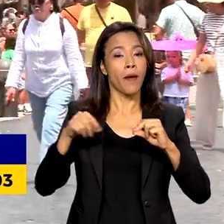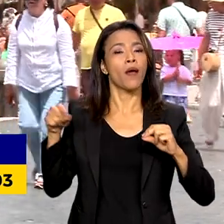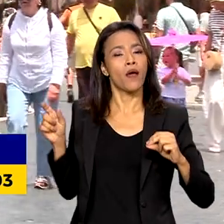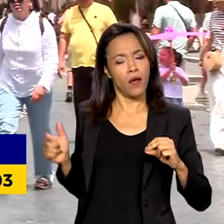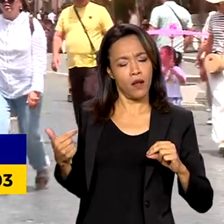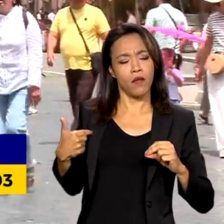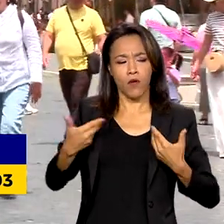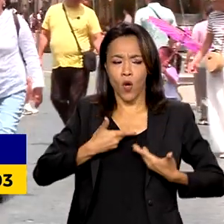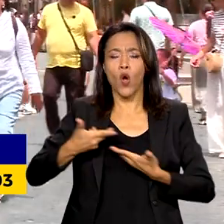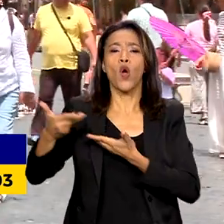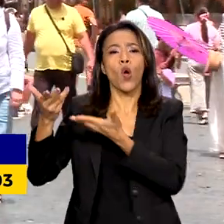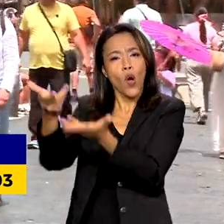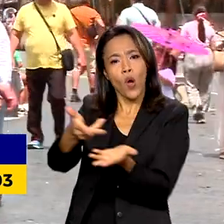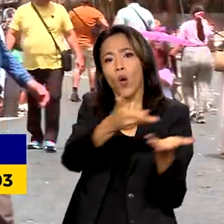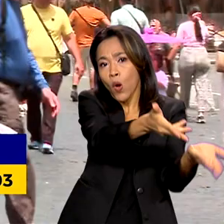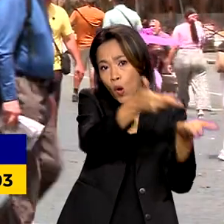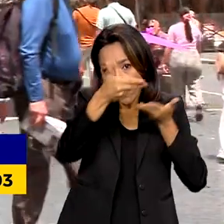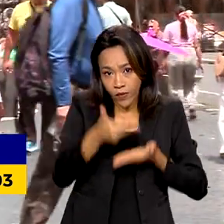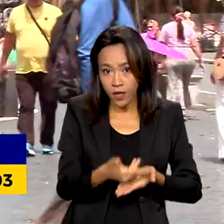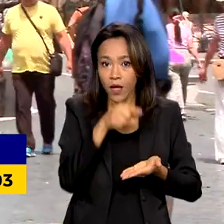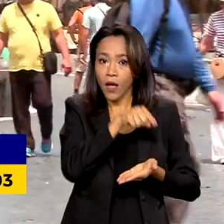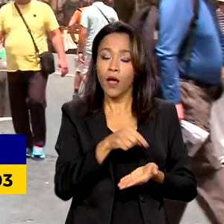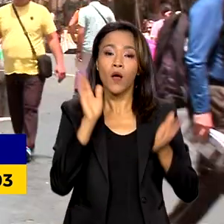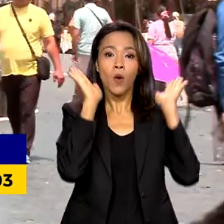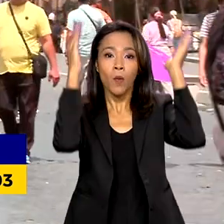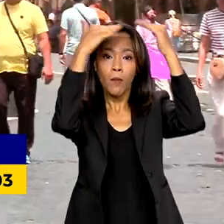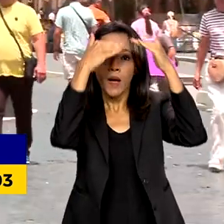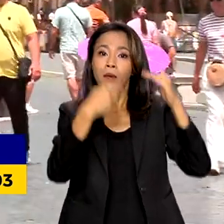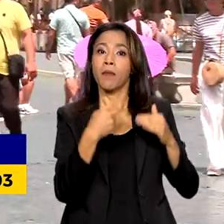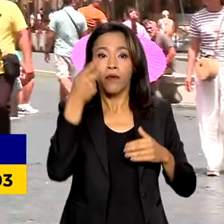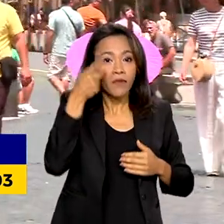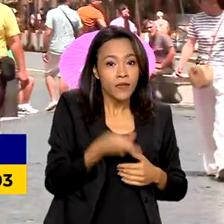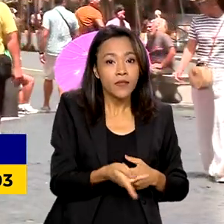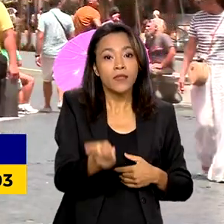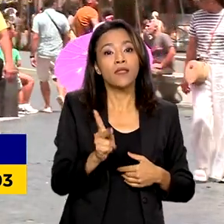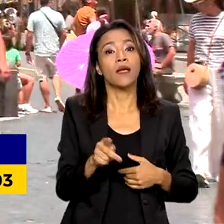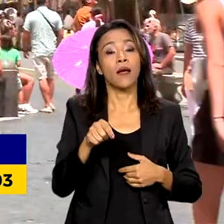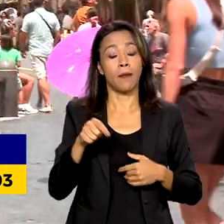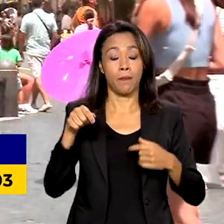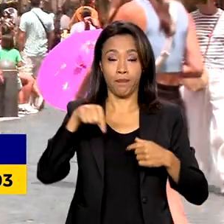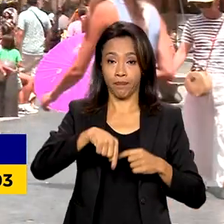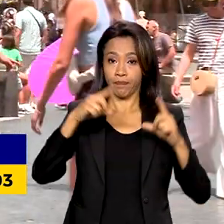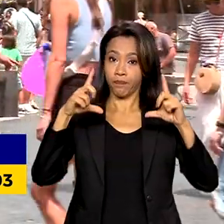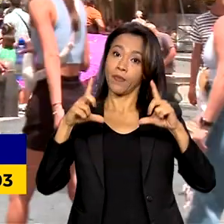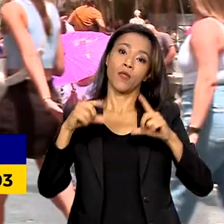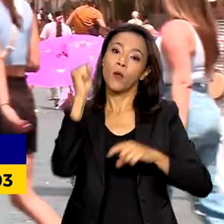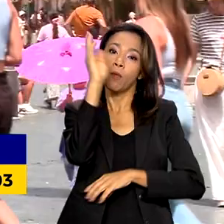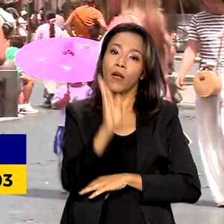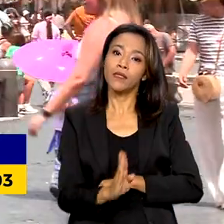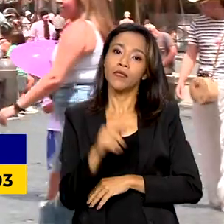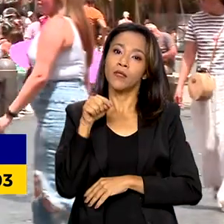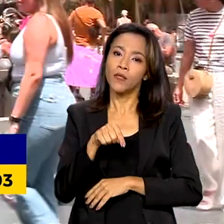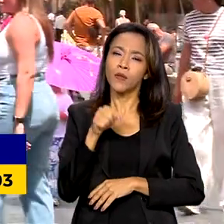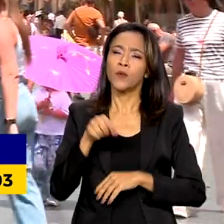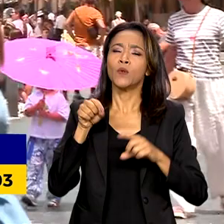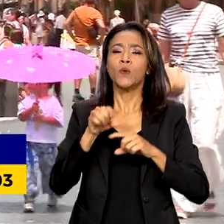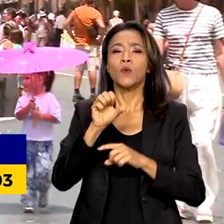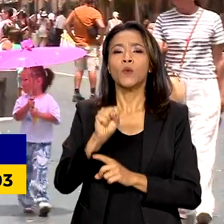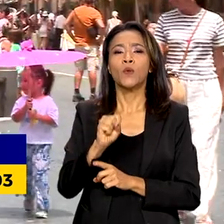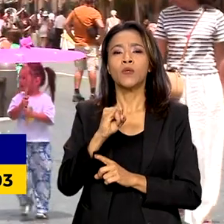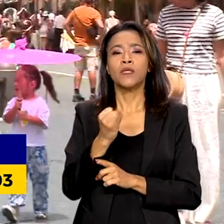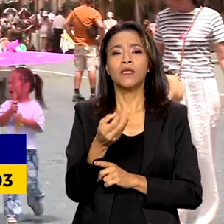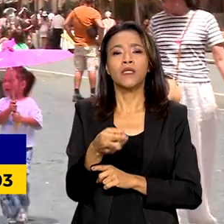convidar o Papa Francisco para ir ao Brasil durante o Sírio de Nazaré, que é uma das manifestações, uma das maiores